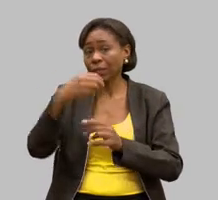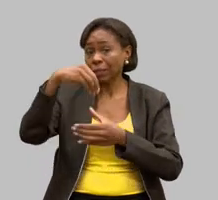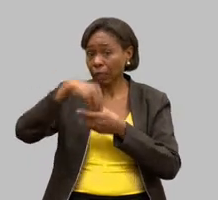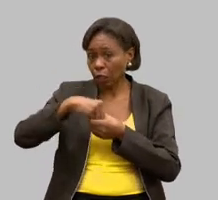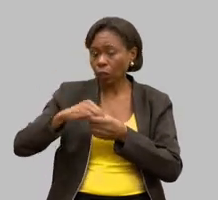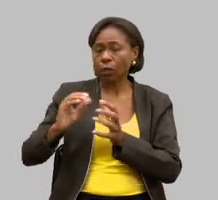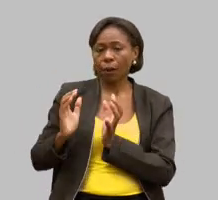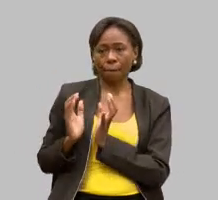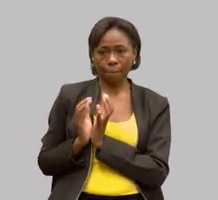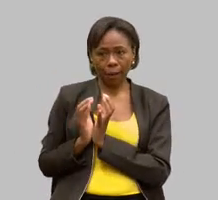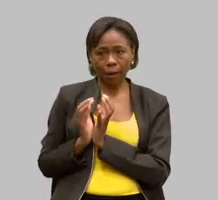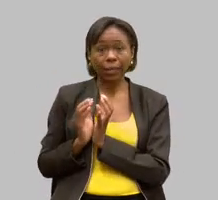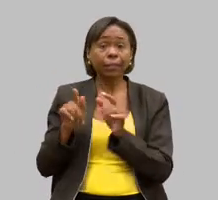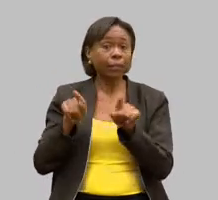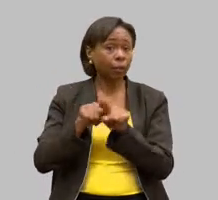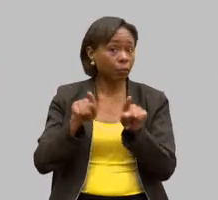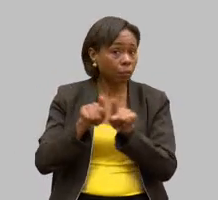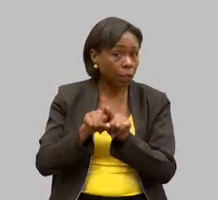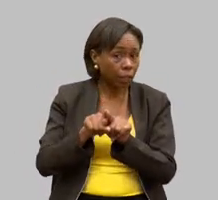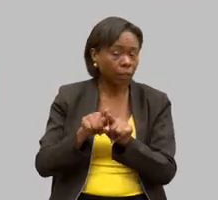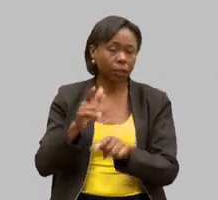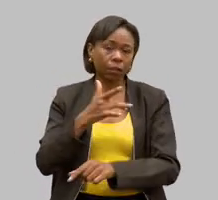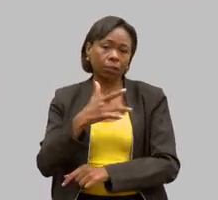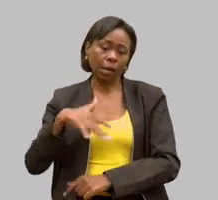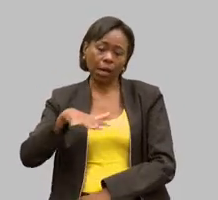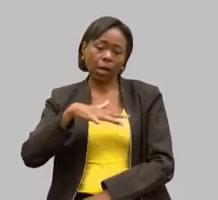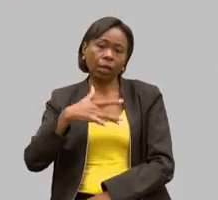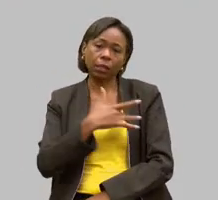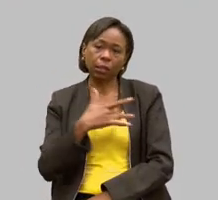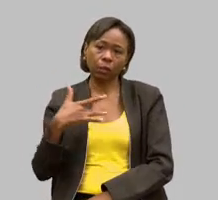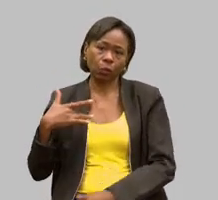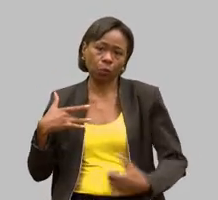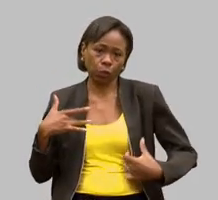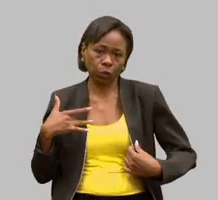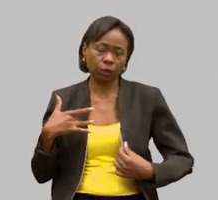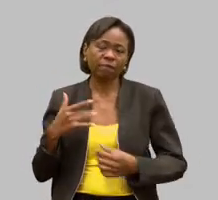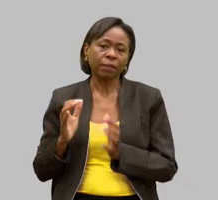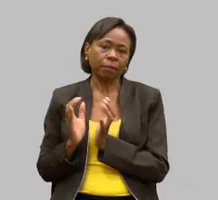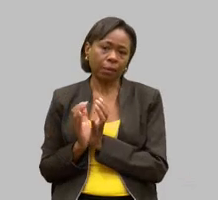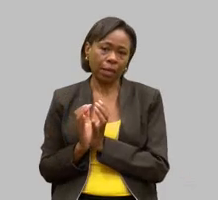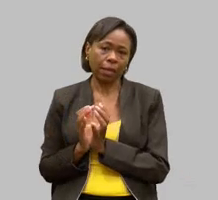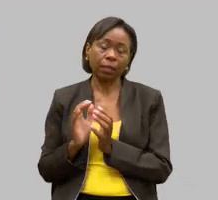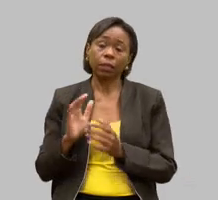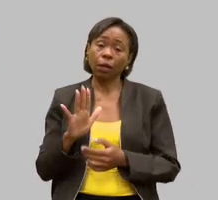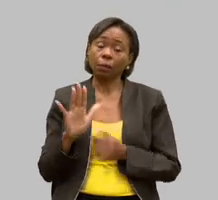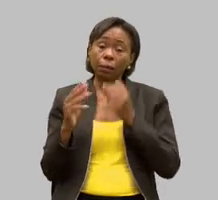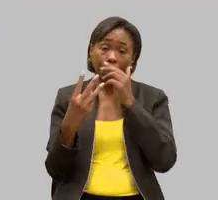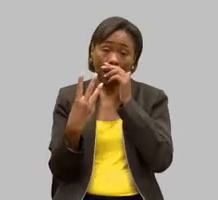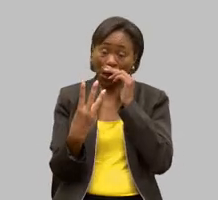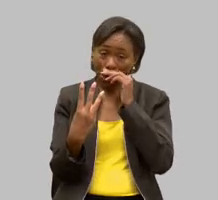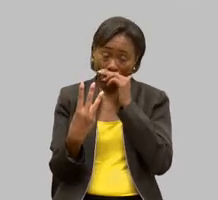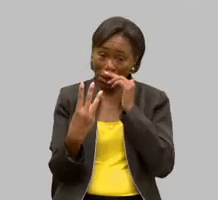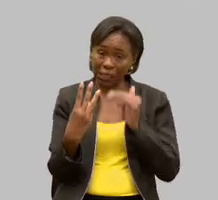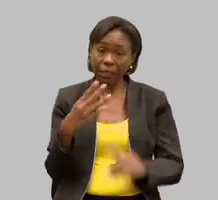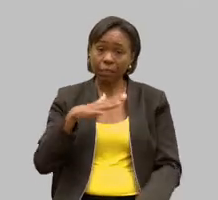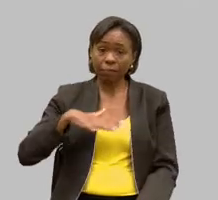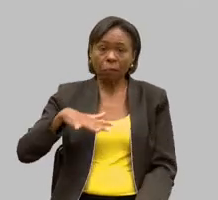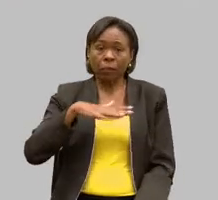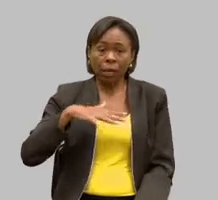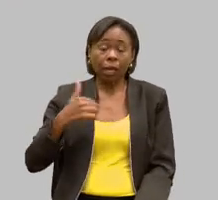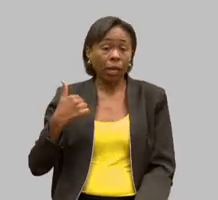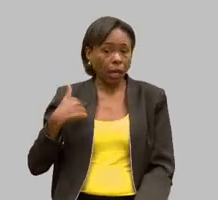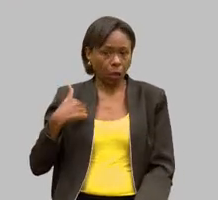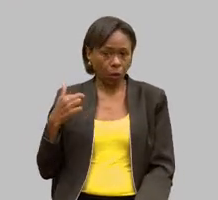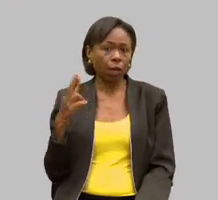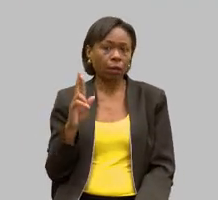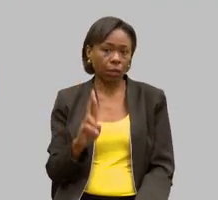também pela saúde das APAIs então as três áreas que hoje eu represento que a APAI de Santa